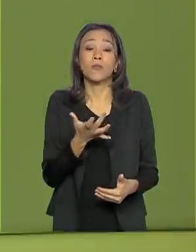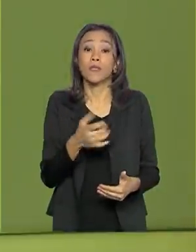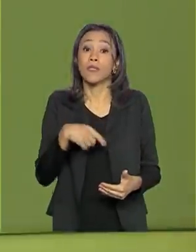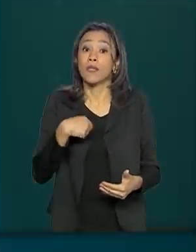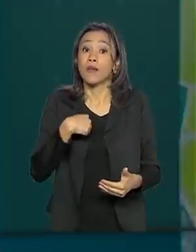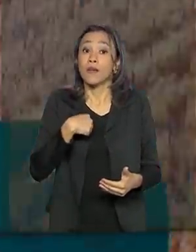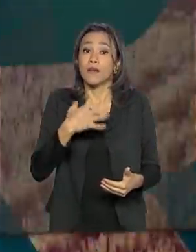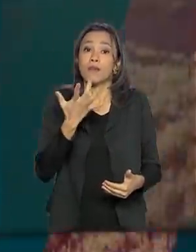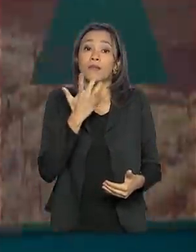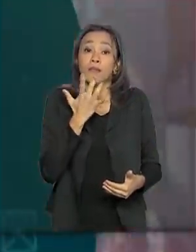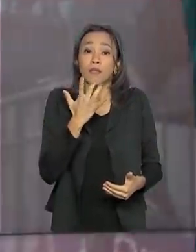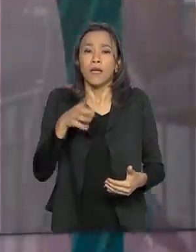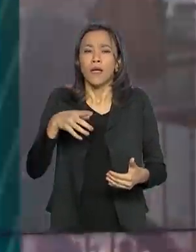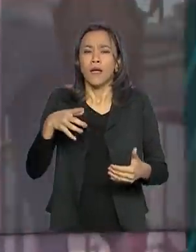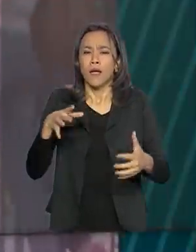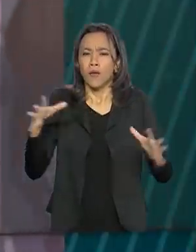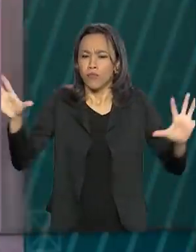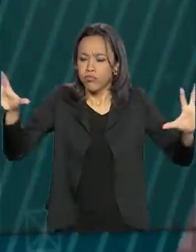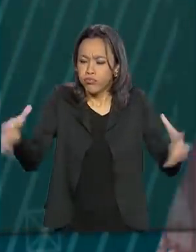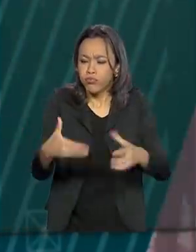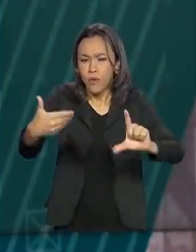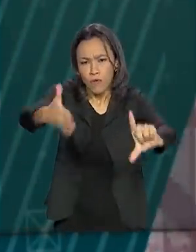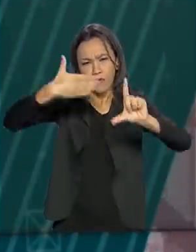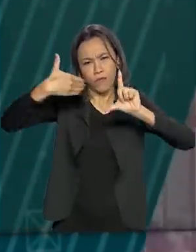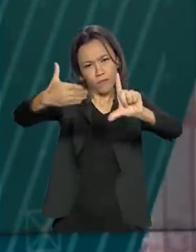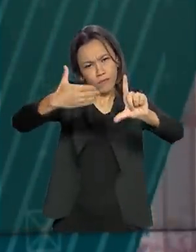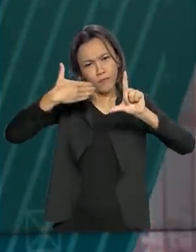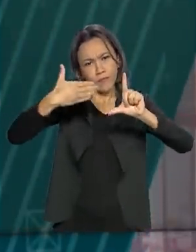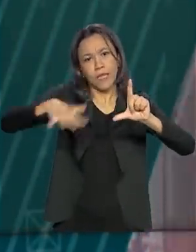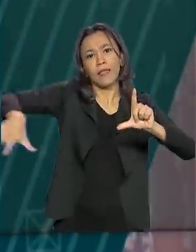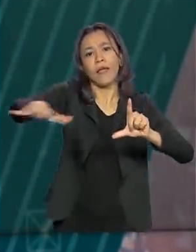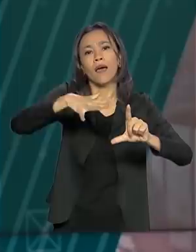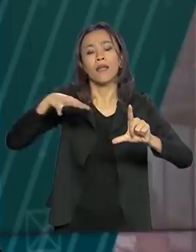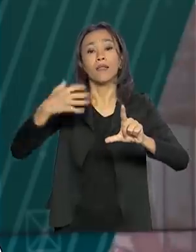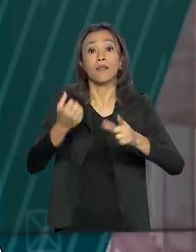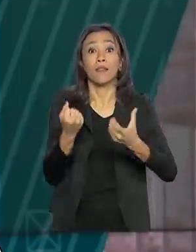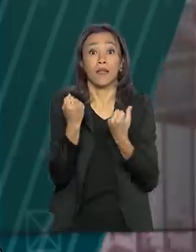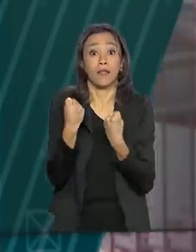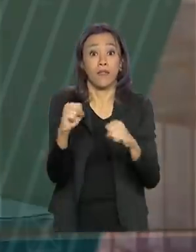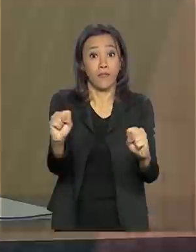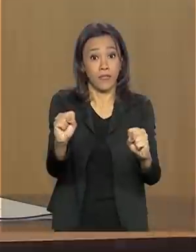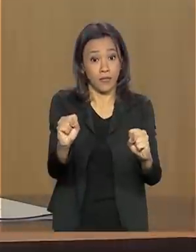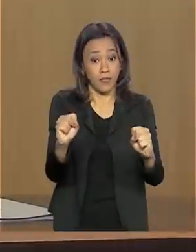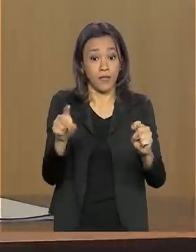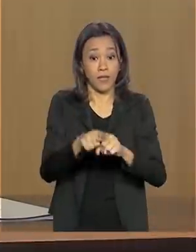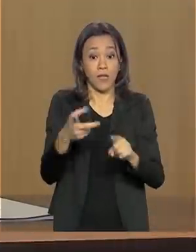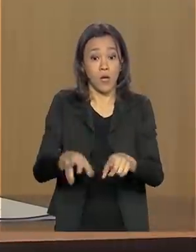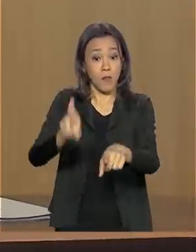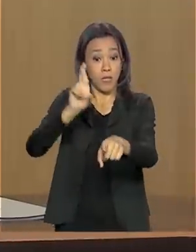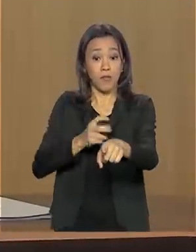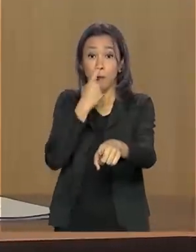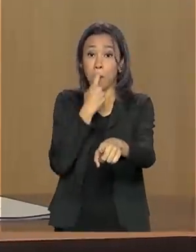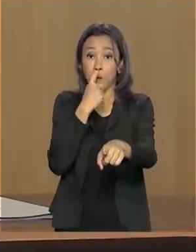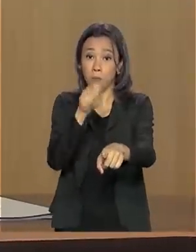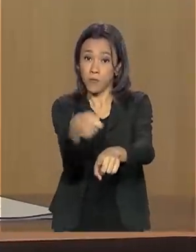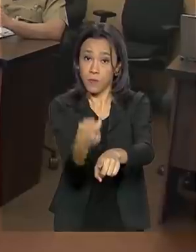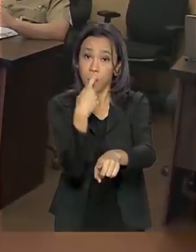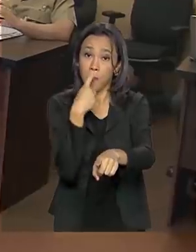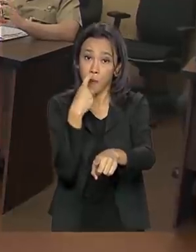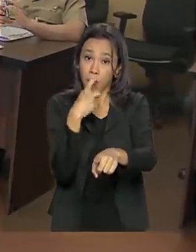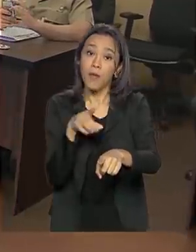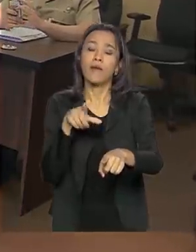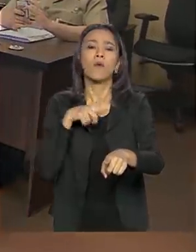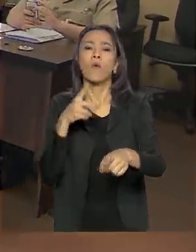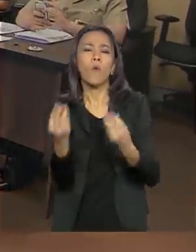por videoconferência com 14 entidades ligadas à indústria de defesa. Os representantes deram sugestões de